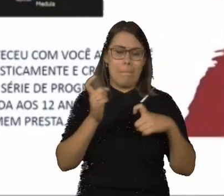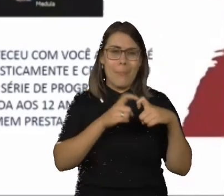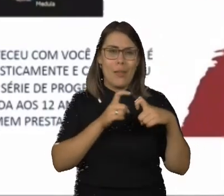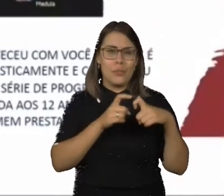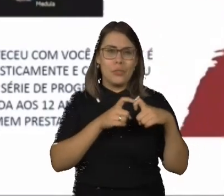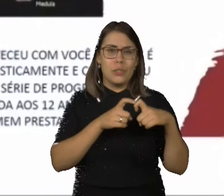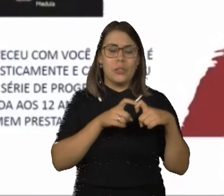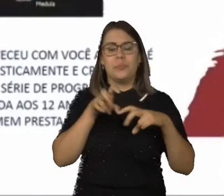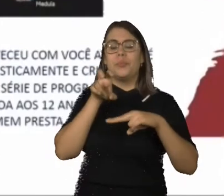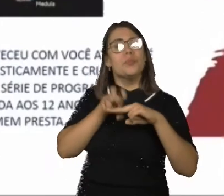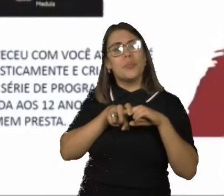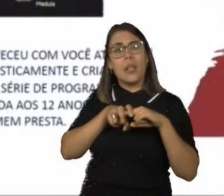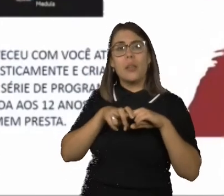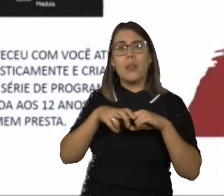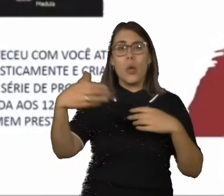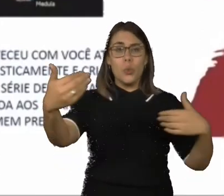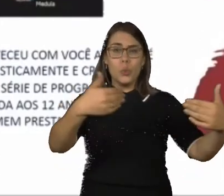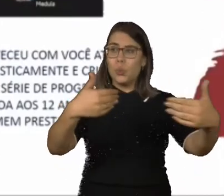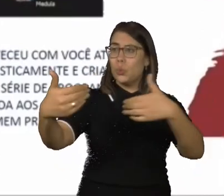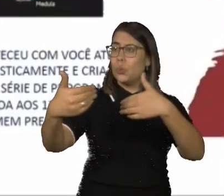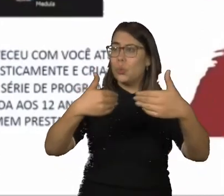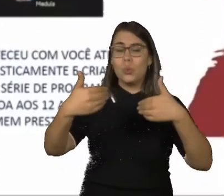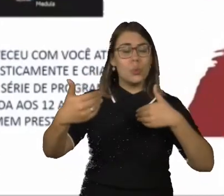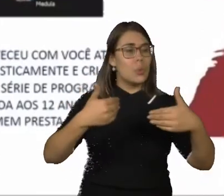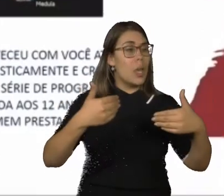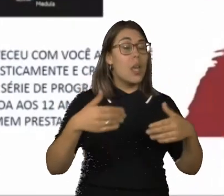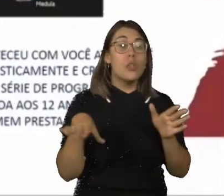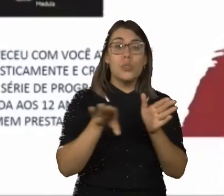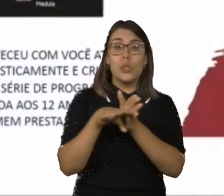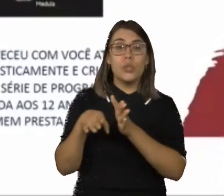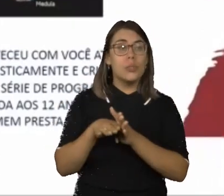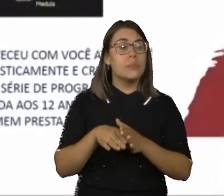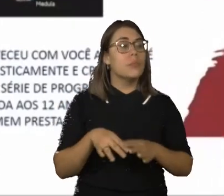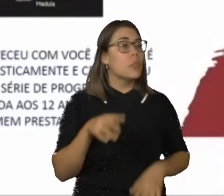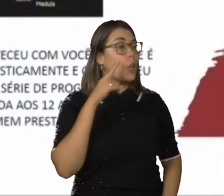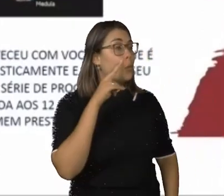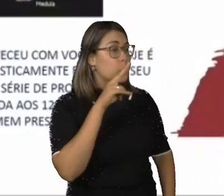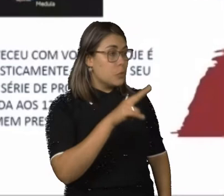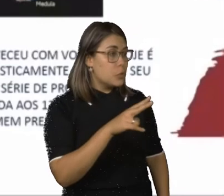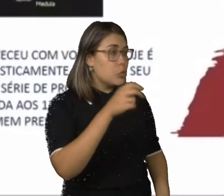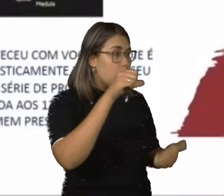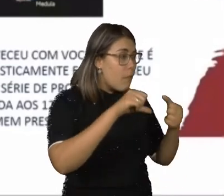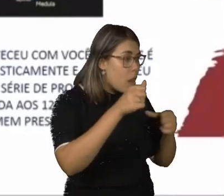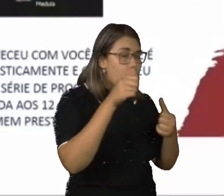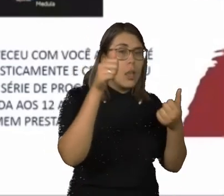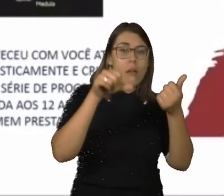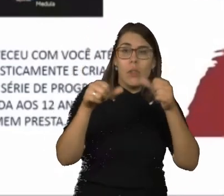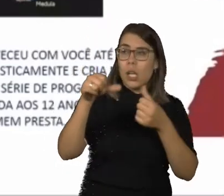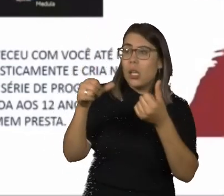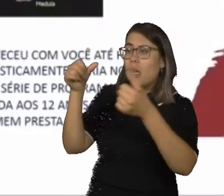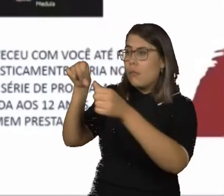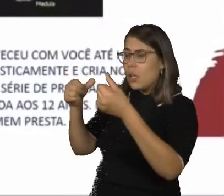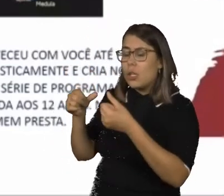várias pessoas chegam. E ela faz uma triagem. Então, ela é responsável pela atenção seletiva. Essa vigília que a gente tem.